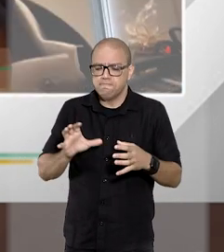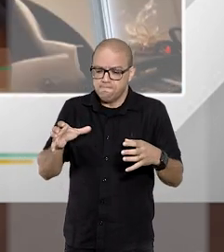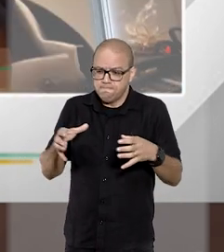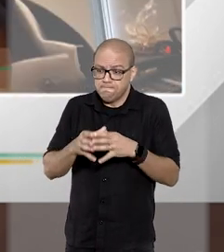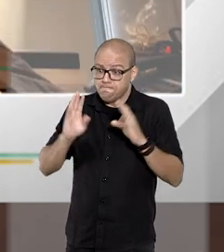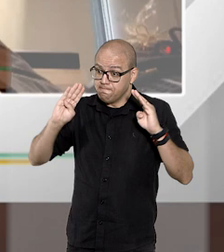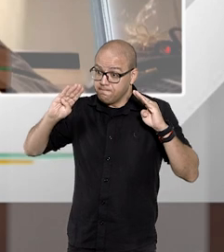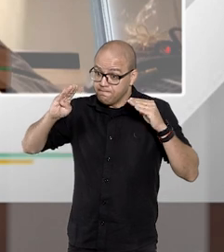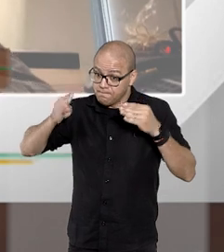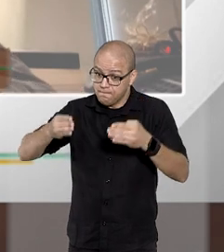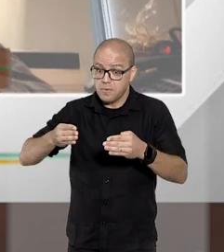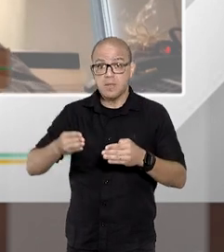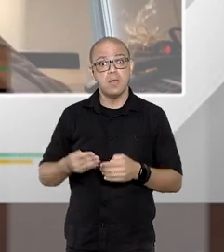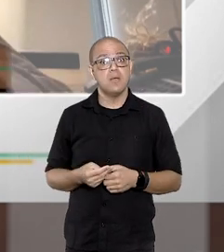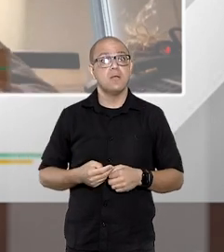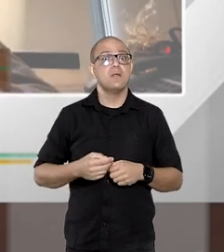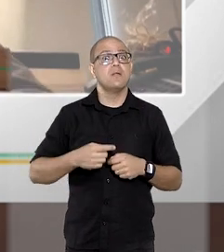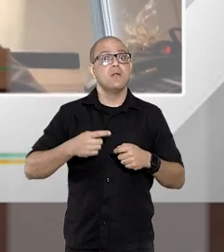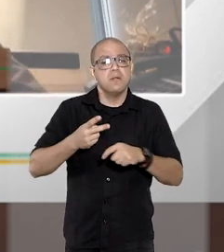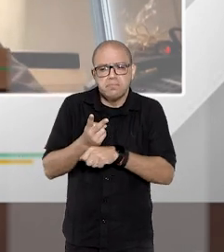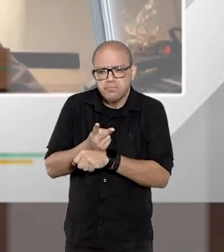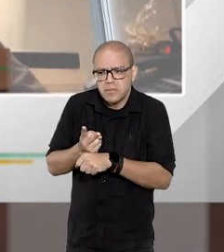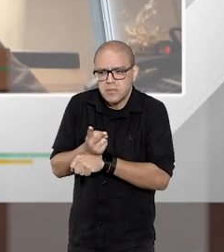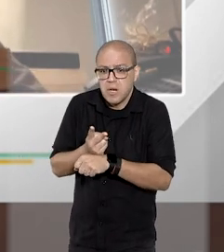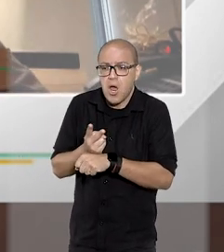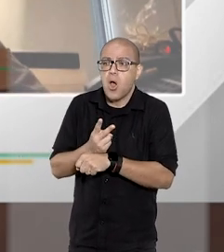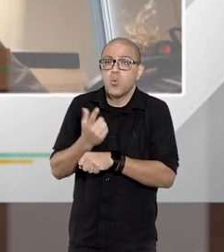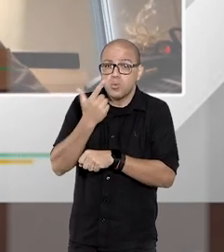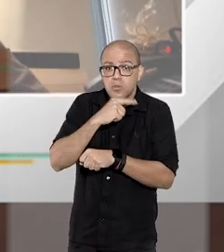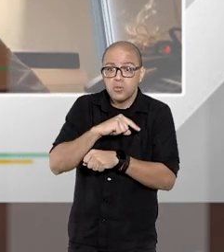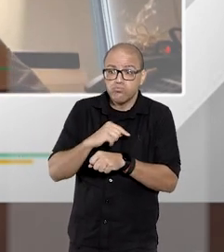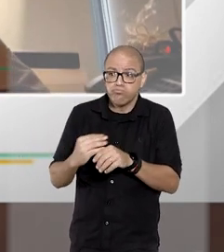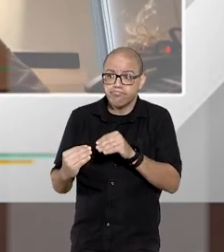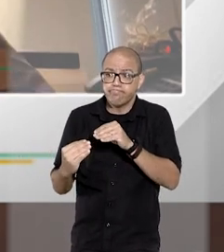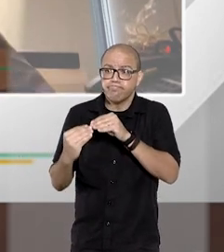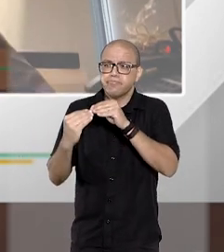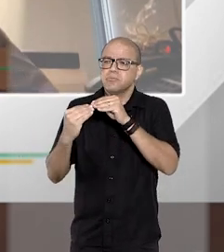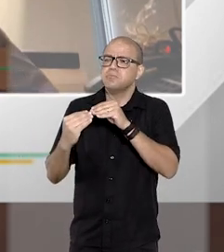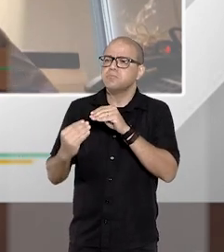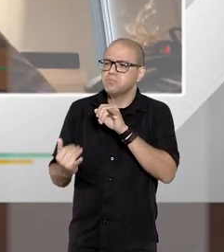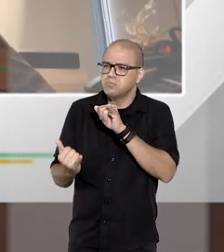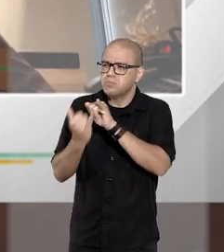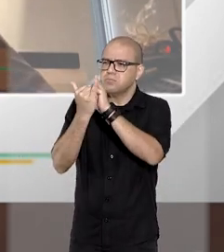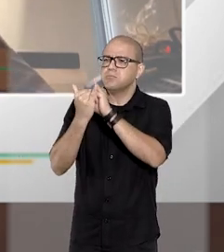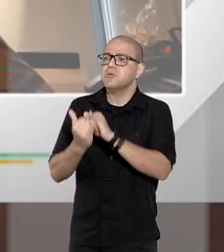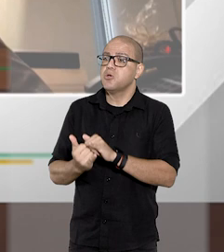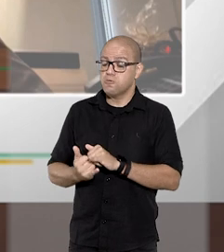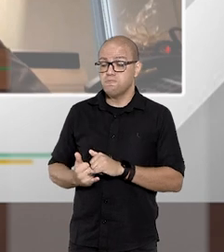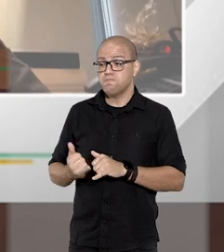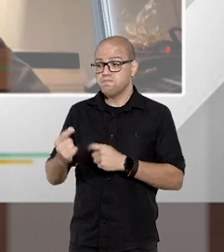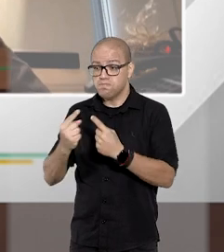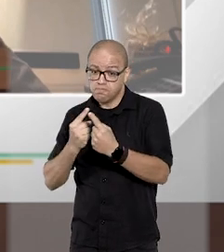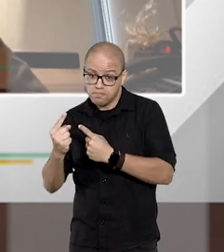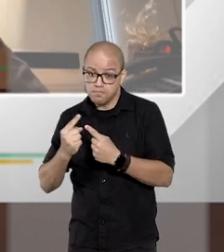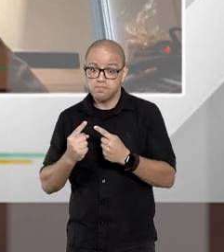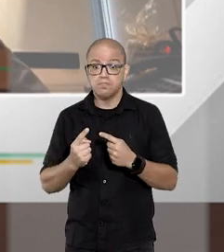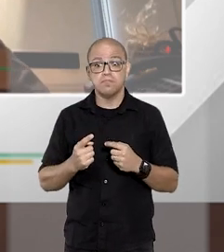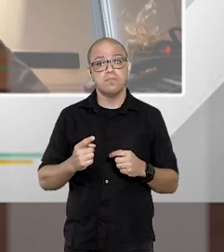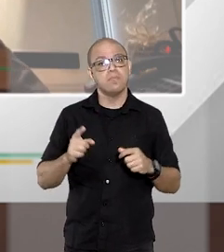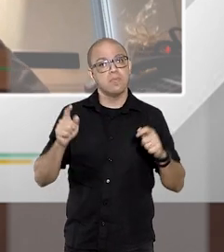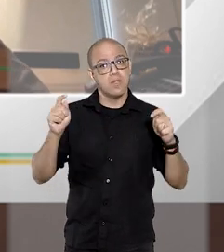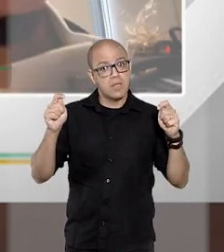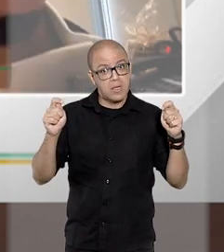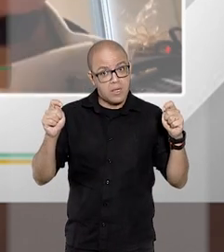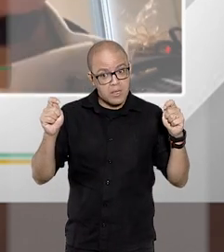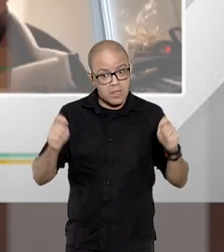concentrado acima de tudo e que se busque a conciliação através de uma solução consensual e isso